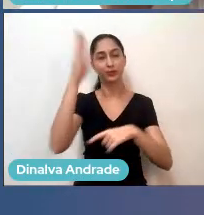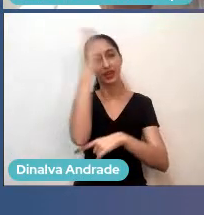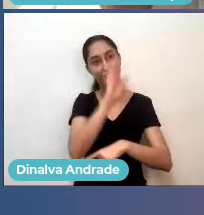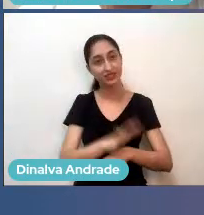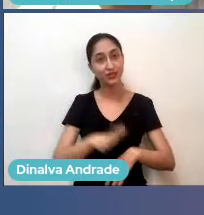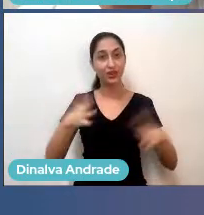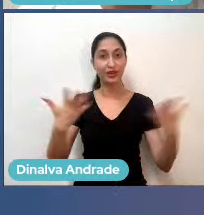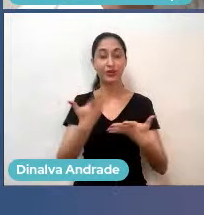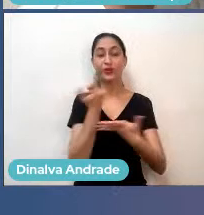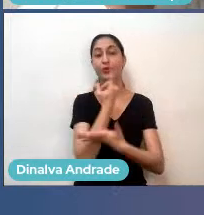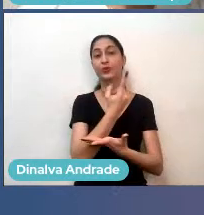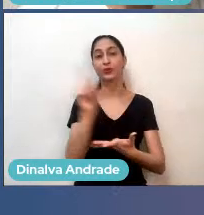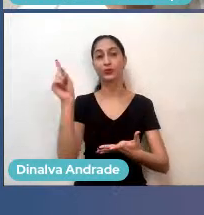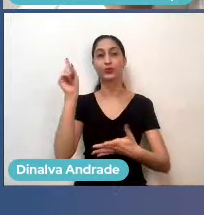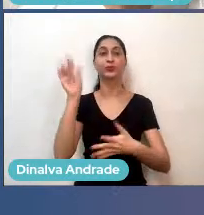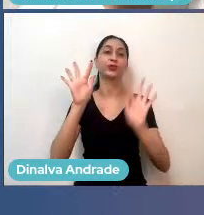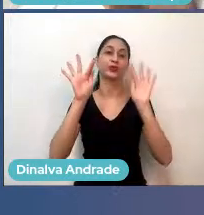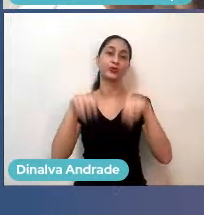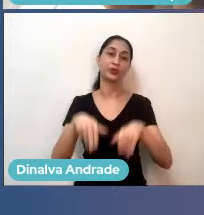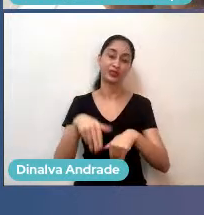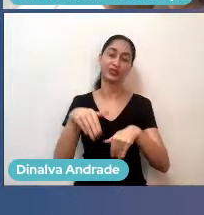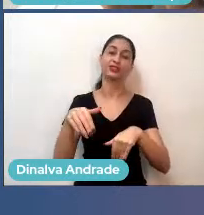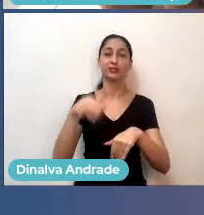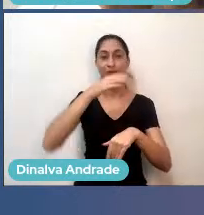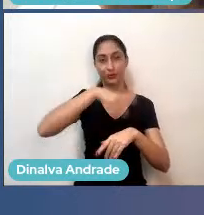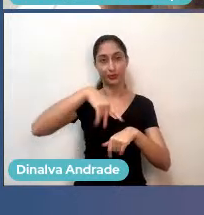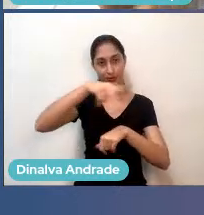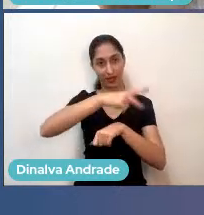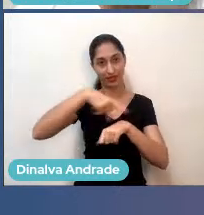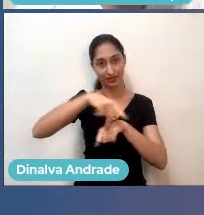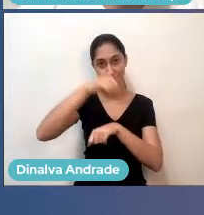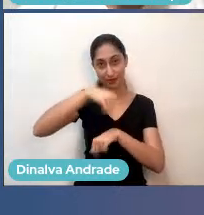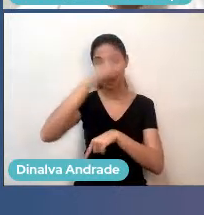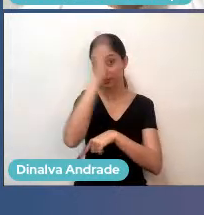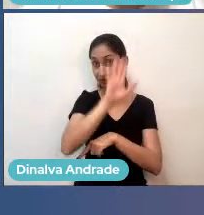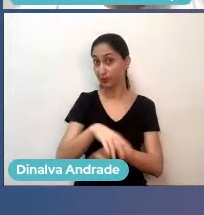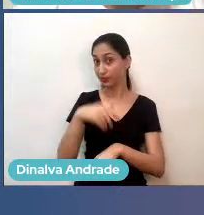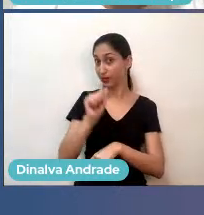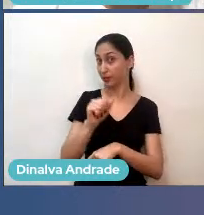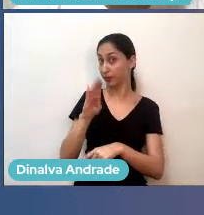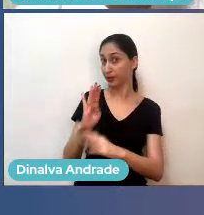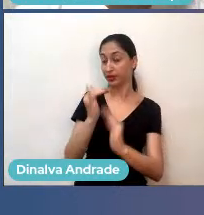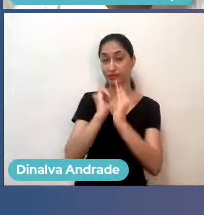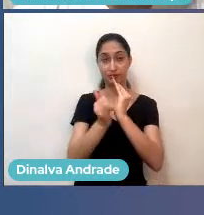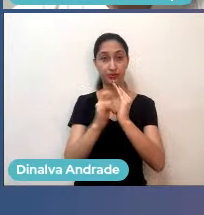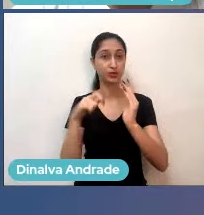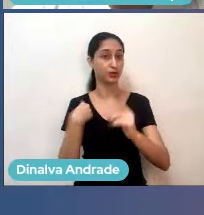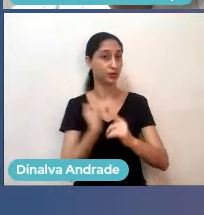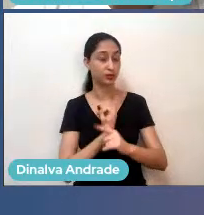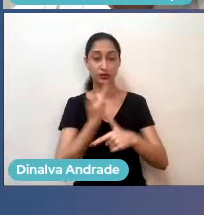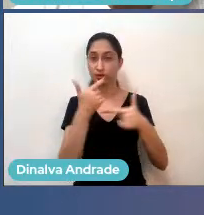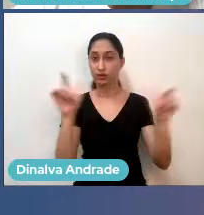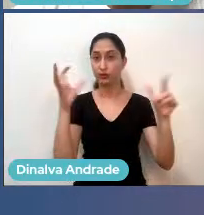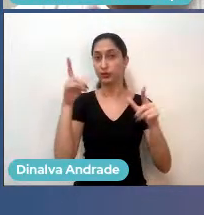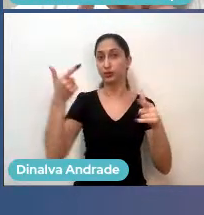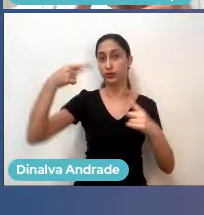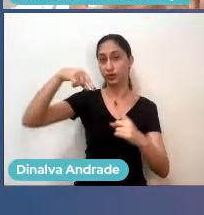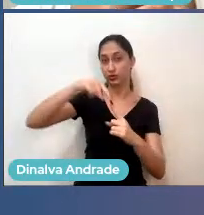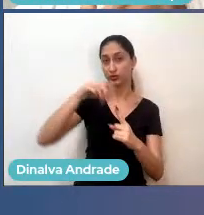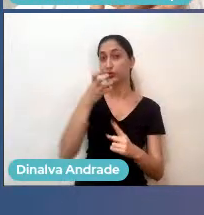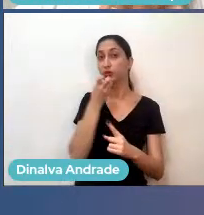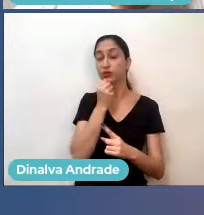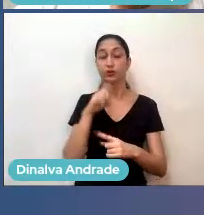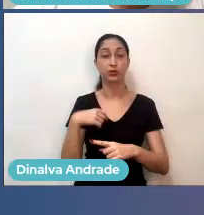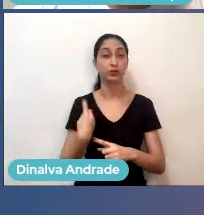país. Muito massa. E para quem não sabe o que é a B Startups, a B Startups é uma associação sem fins lucrativos. Ela existe para construir